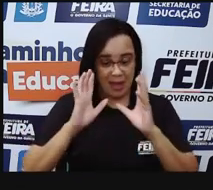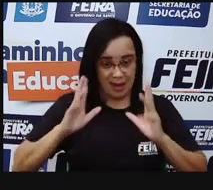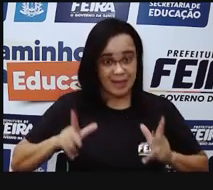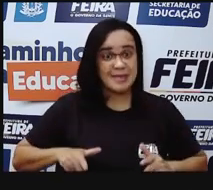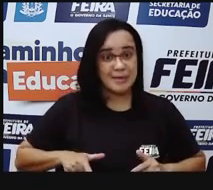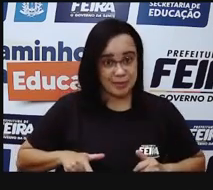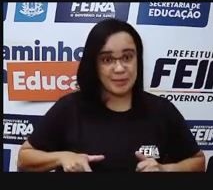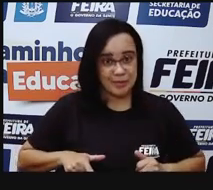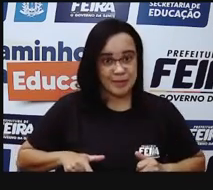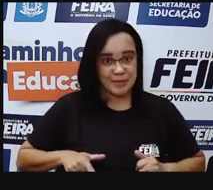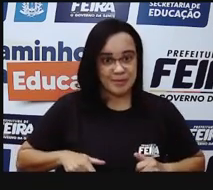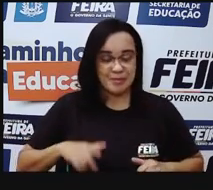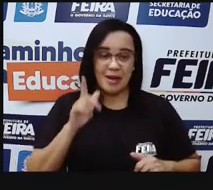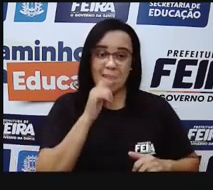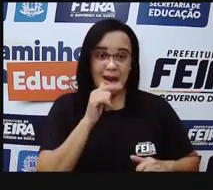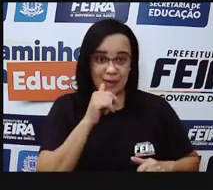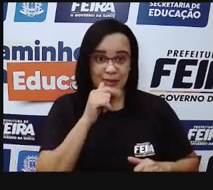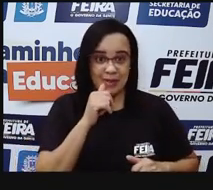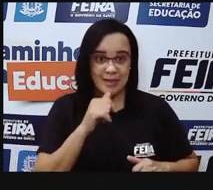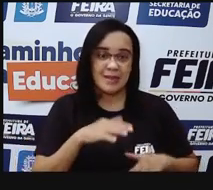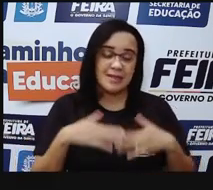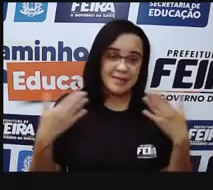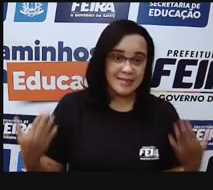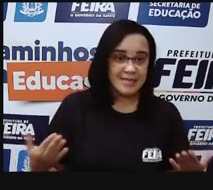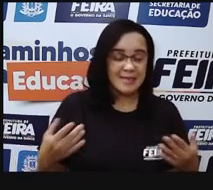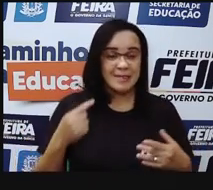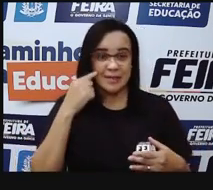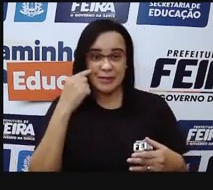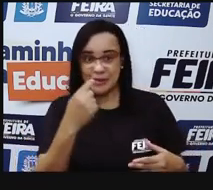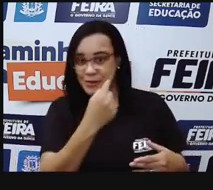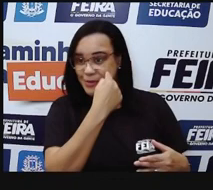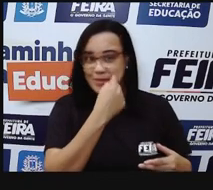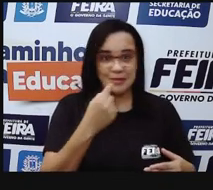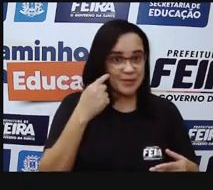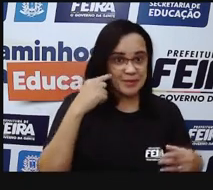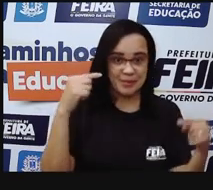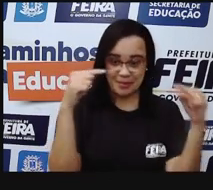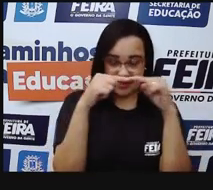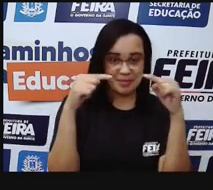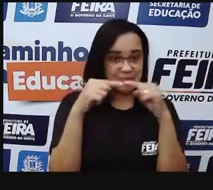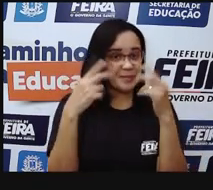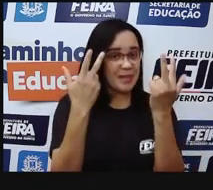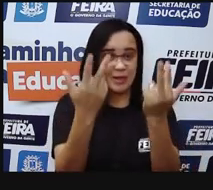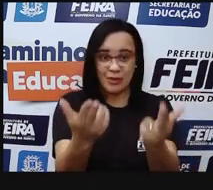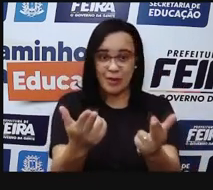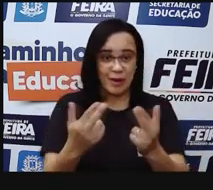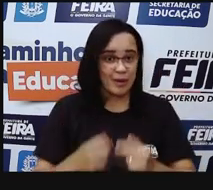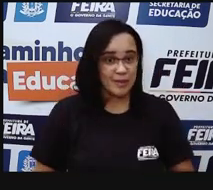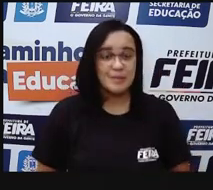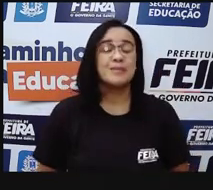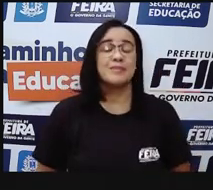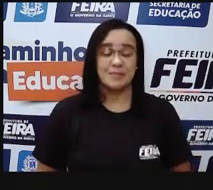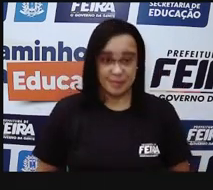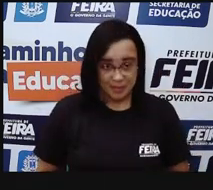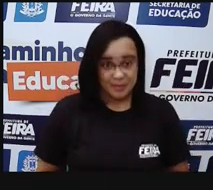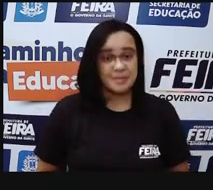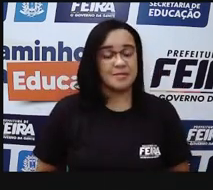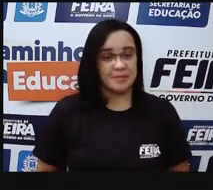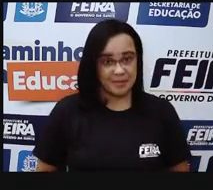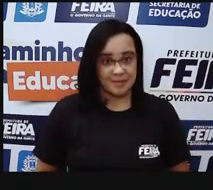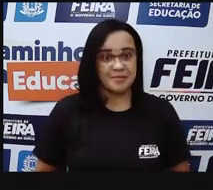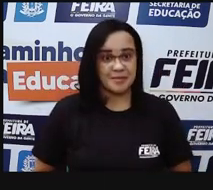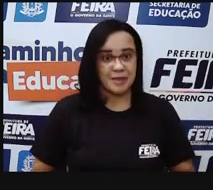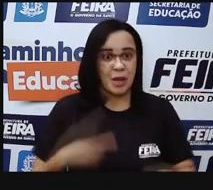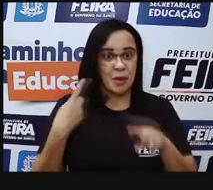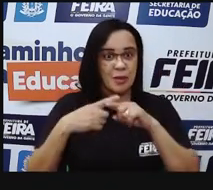o excesso as sujeiras, para limpar para o motorista conseguir ver direitinho. A nossa pálpebra, ela e